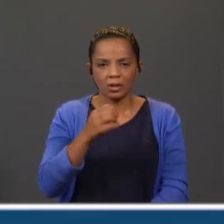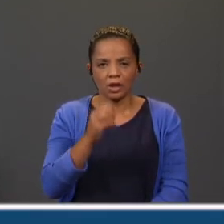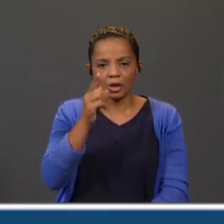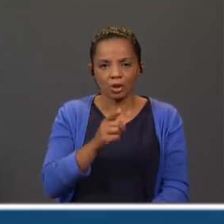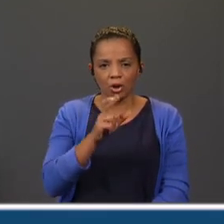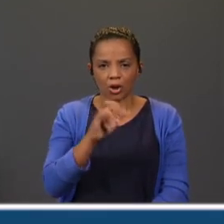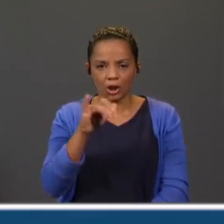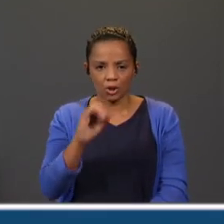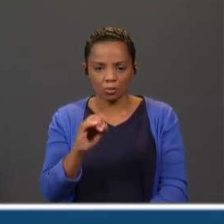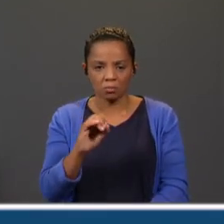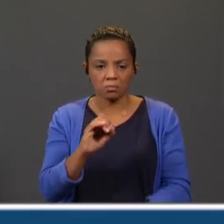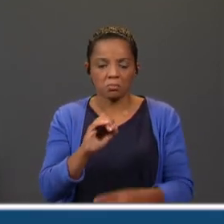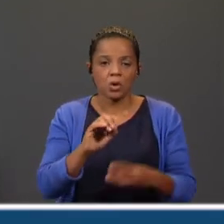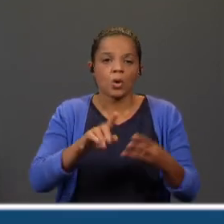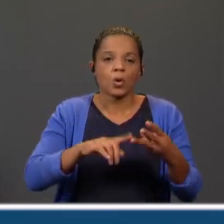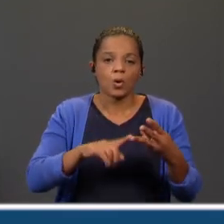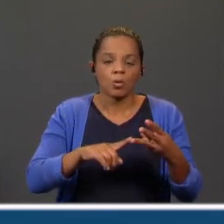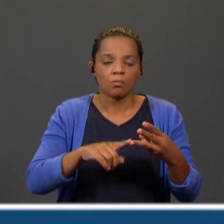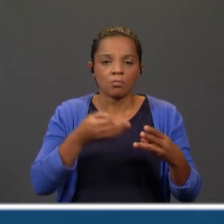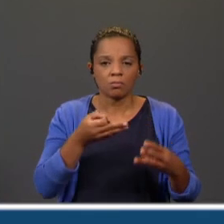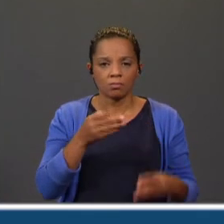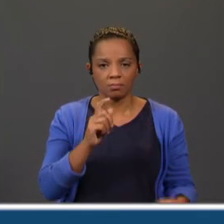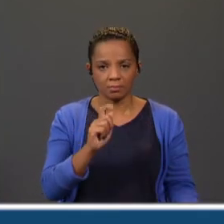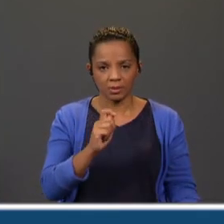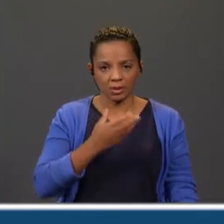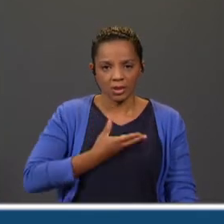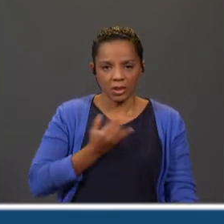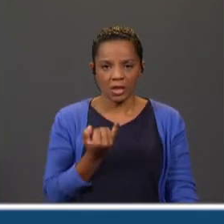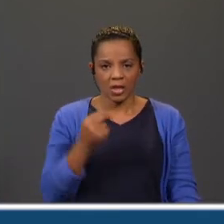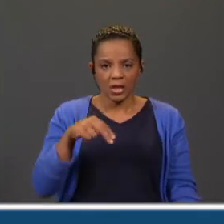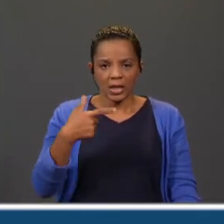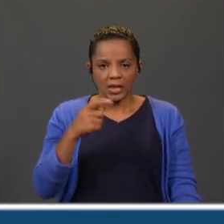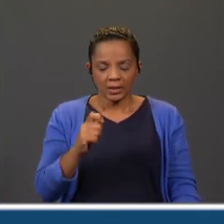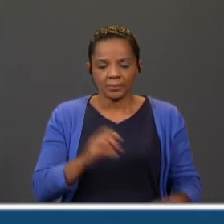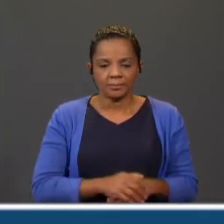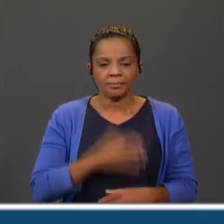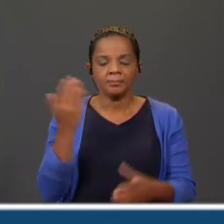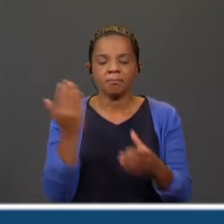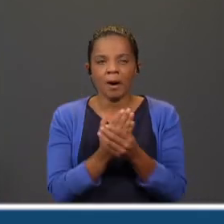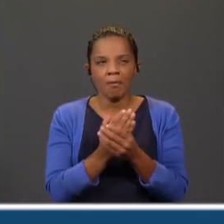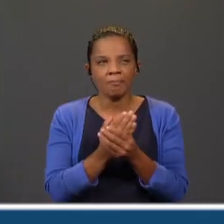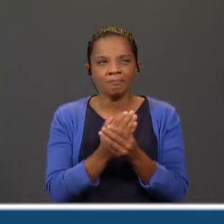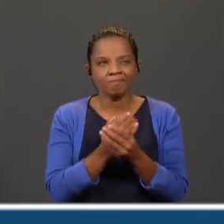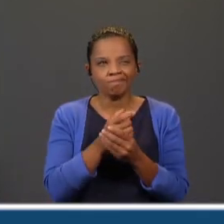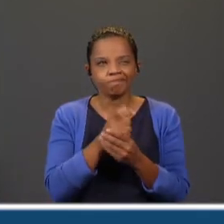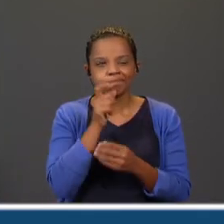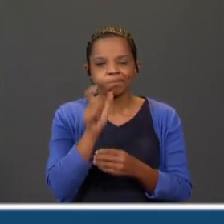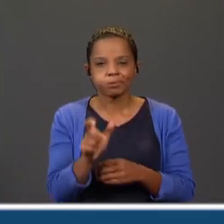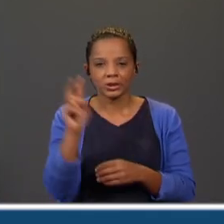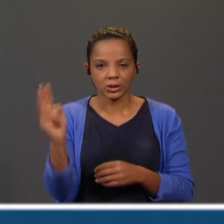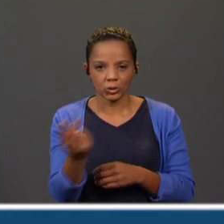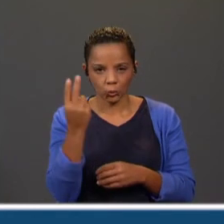E depois poderia ser o quê? Pe, pedinte. Pão. Vamos pensar em duas palavras.